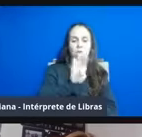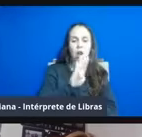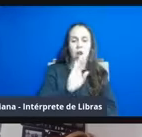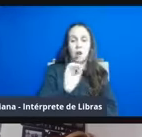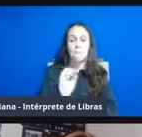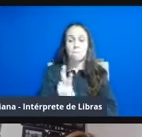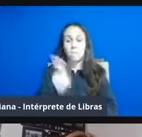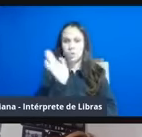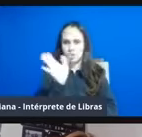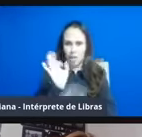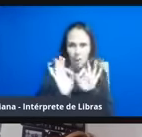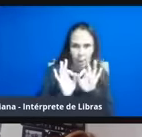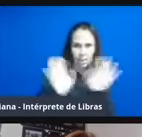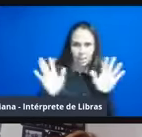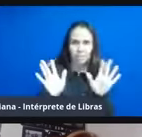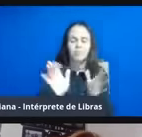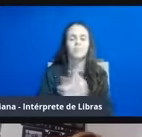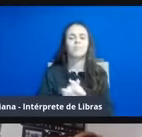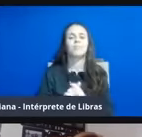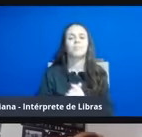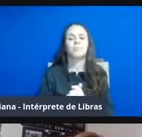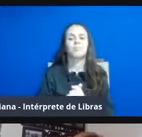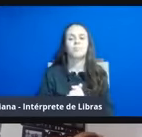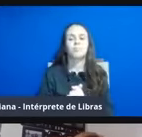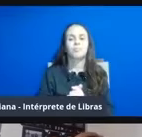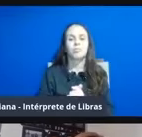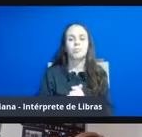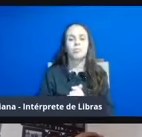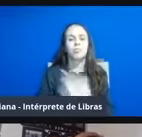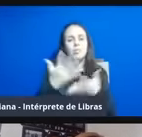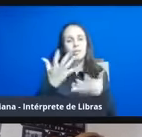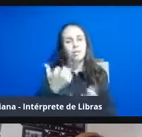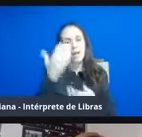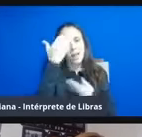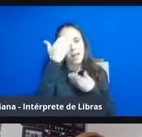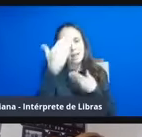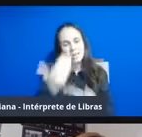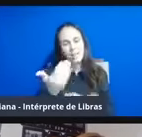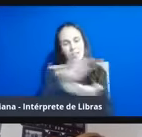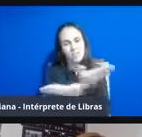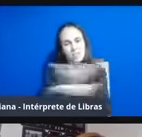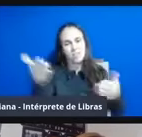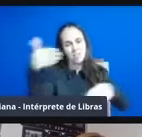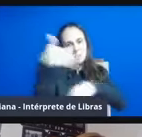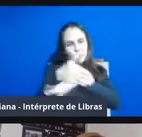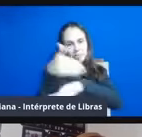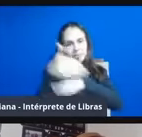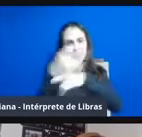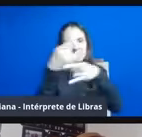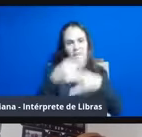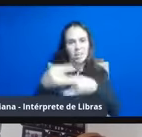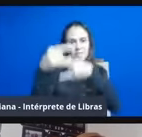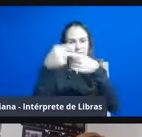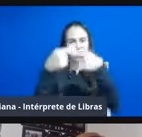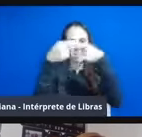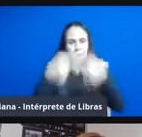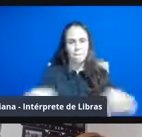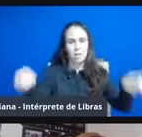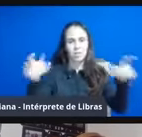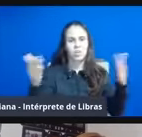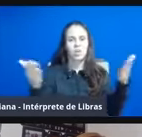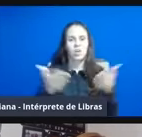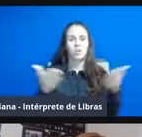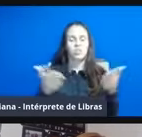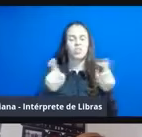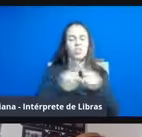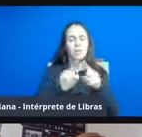como a gente falou, para contatos também, e a gente agradece a presença de todos e todas na nossa live de lançamento de hoje e as